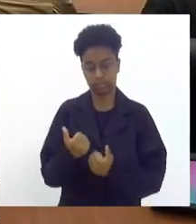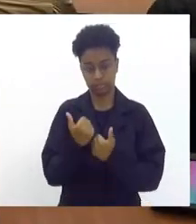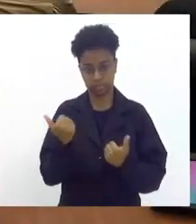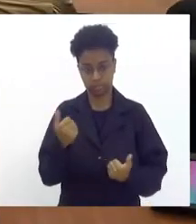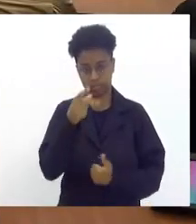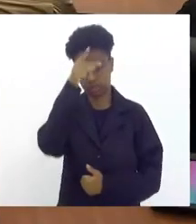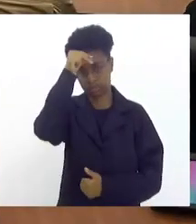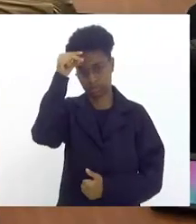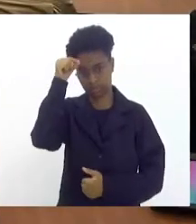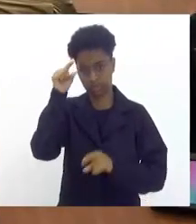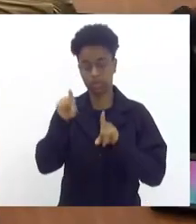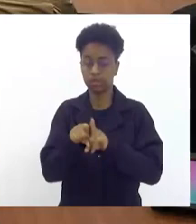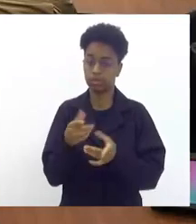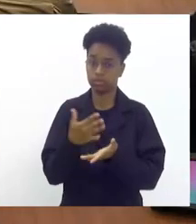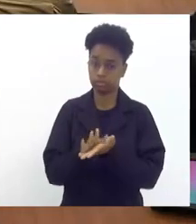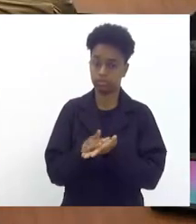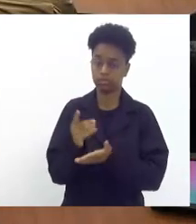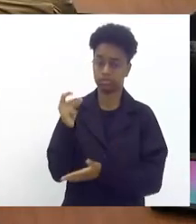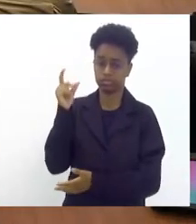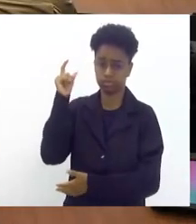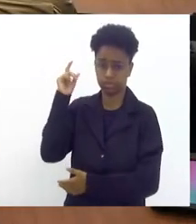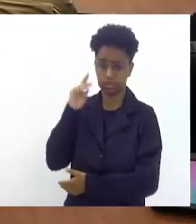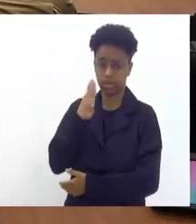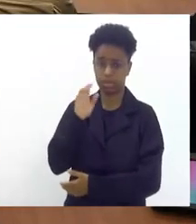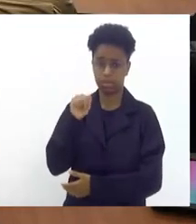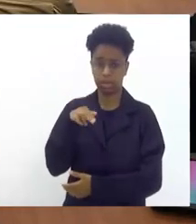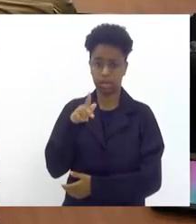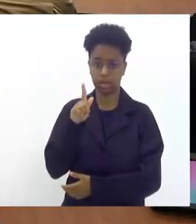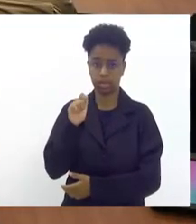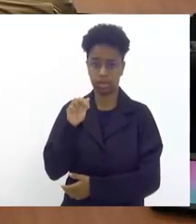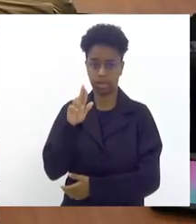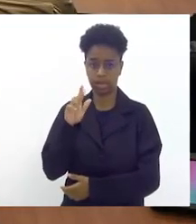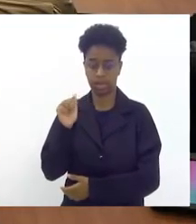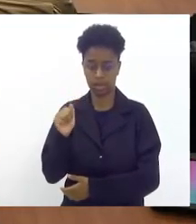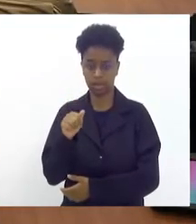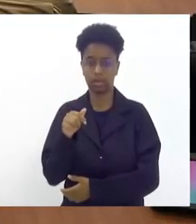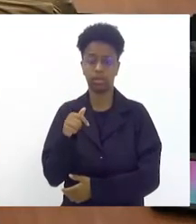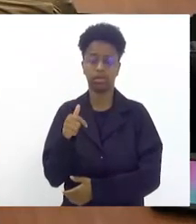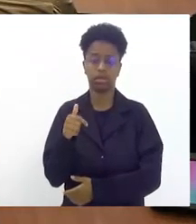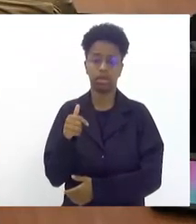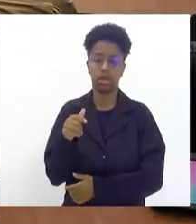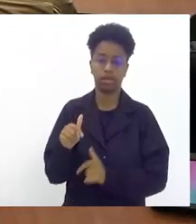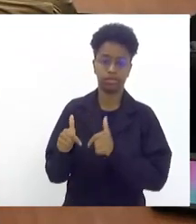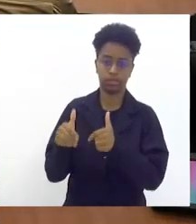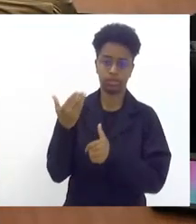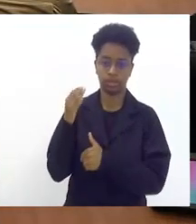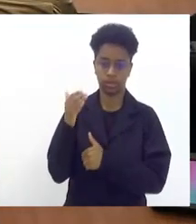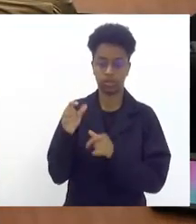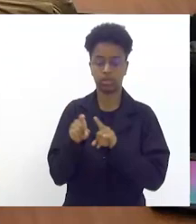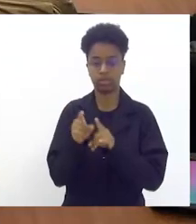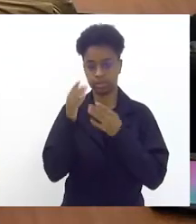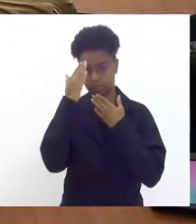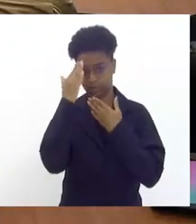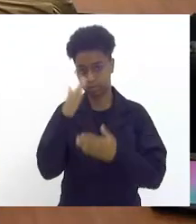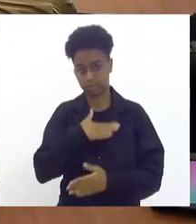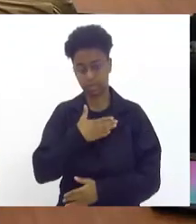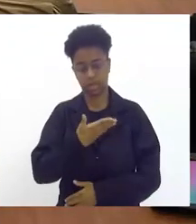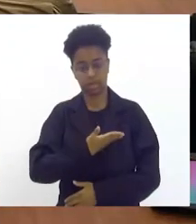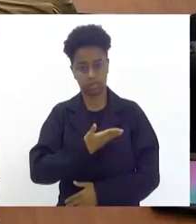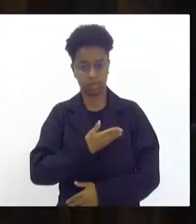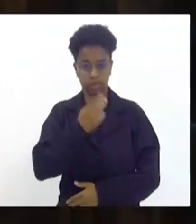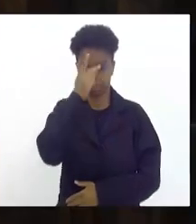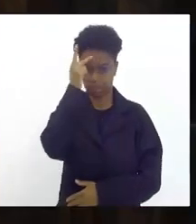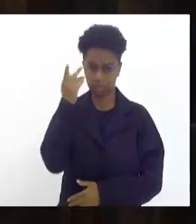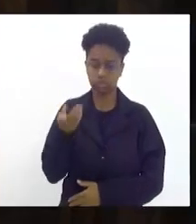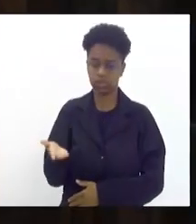o outro sambista de longa data Bangueira vice-prefeito de Niterói agradecer minha amiga uma pessoa que eu tenho